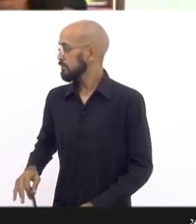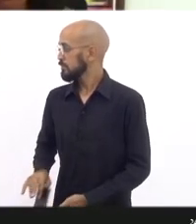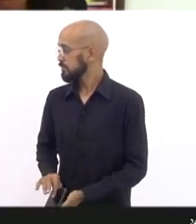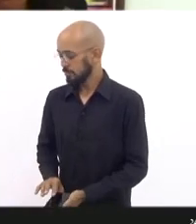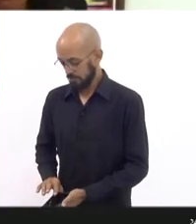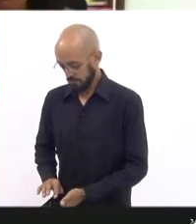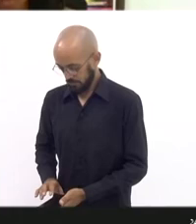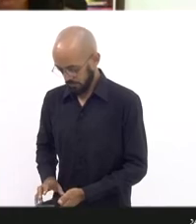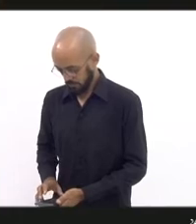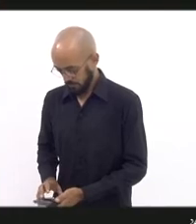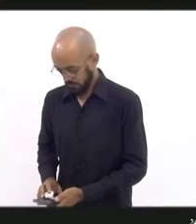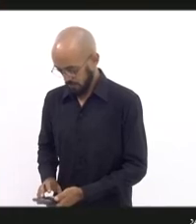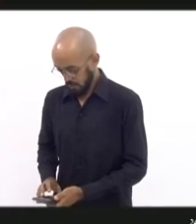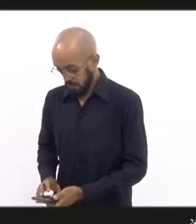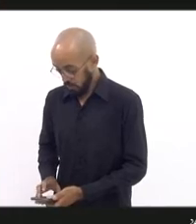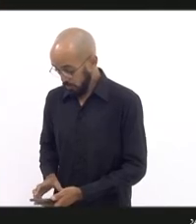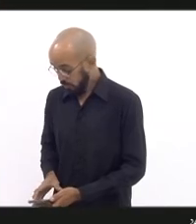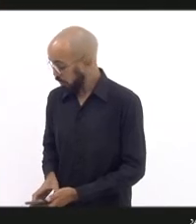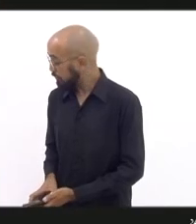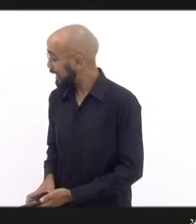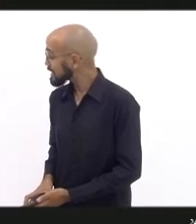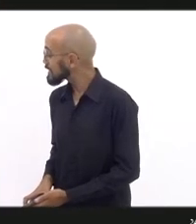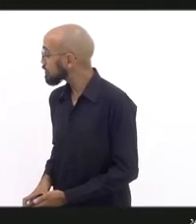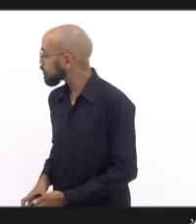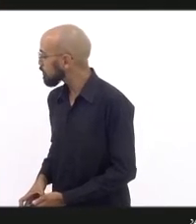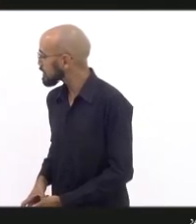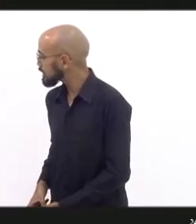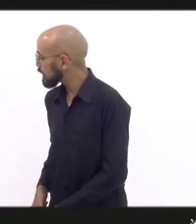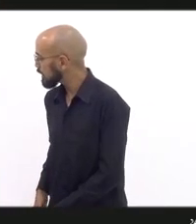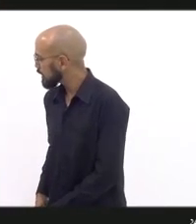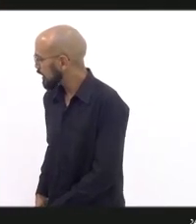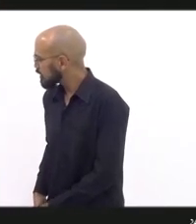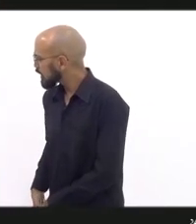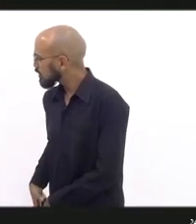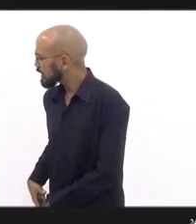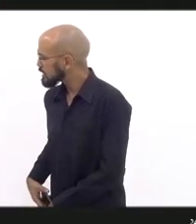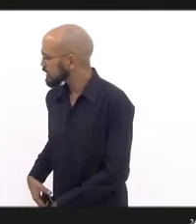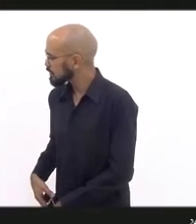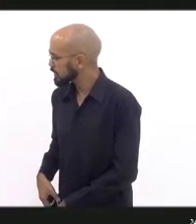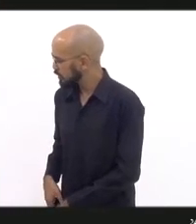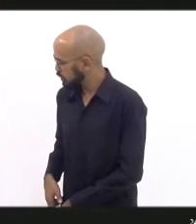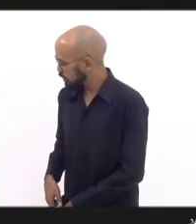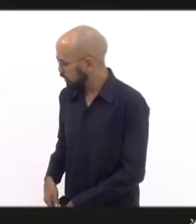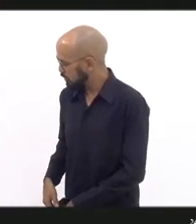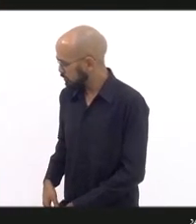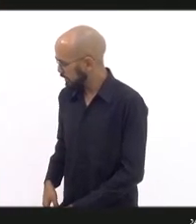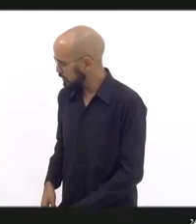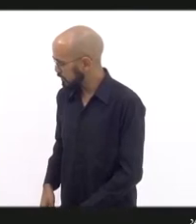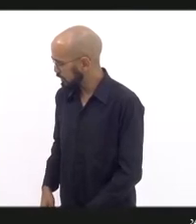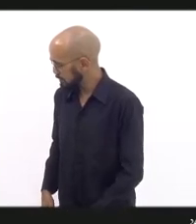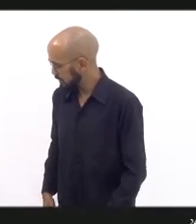as famílias do Dorvaldo, Iago,